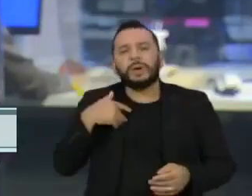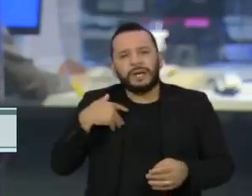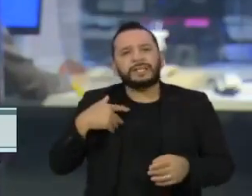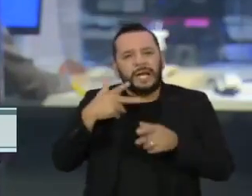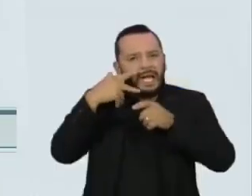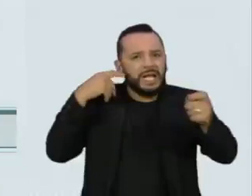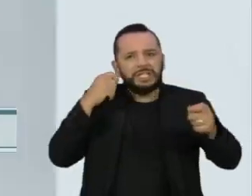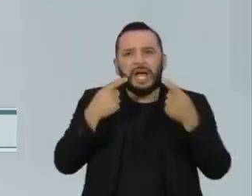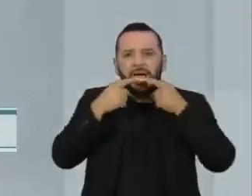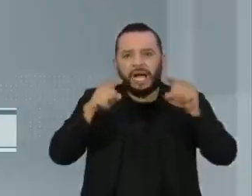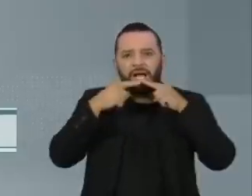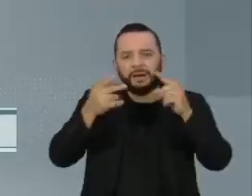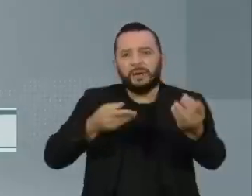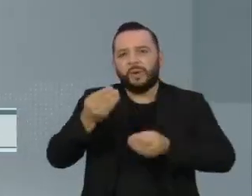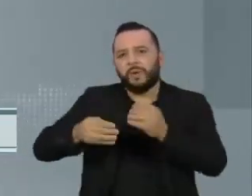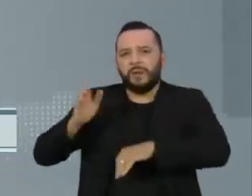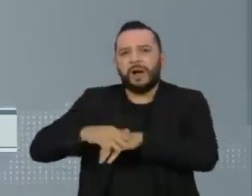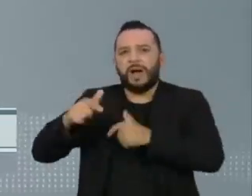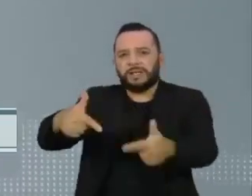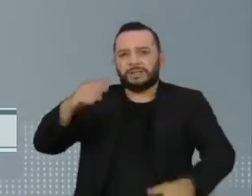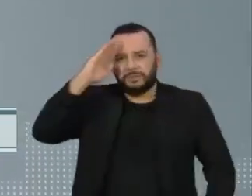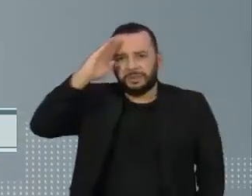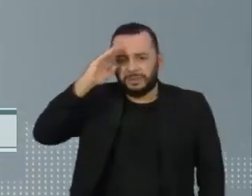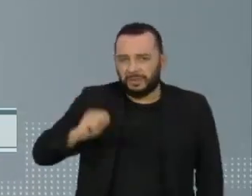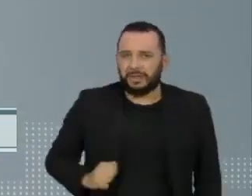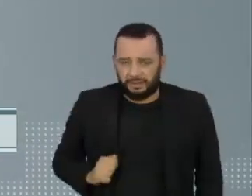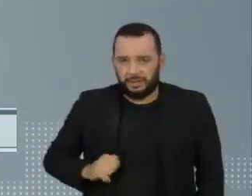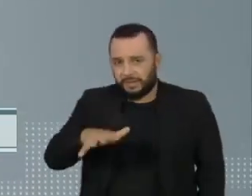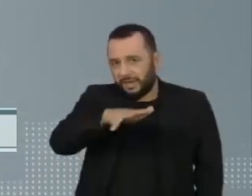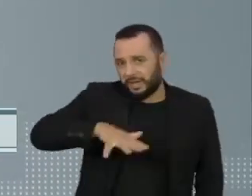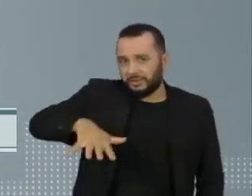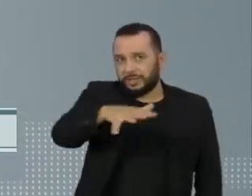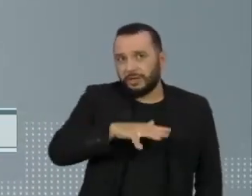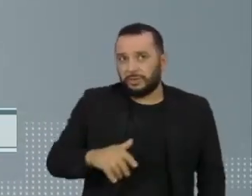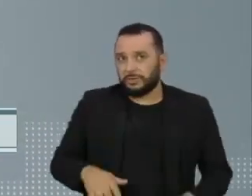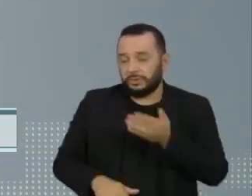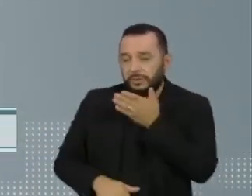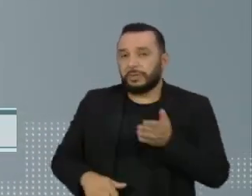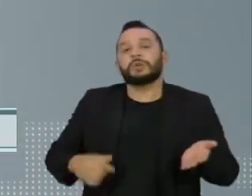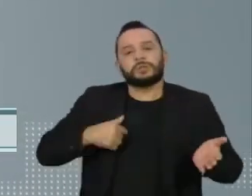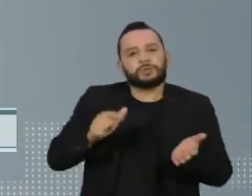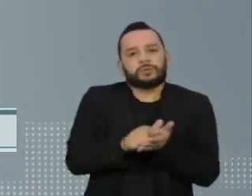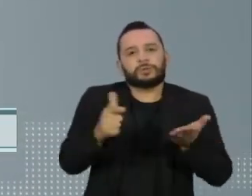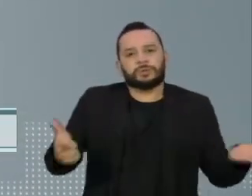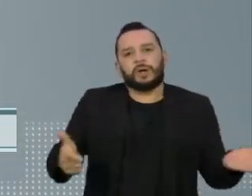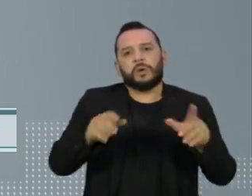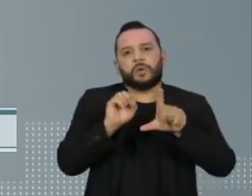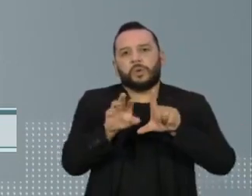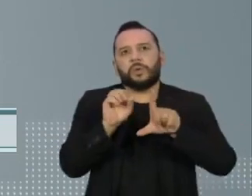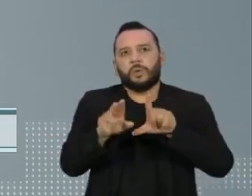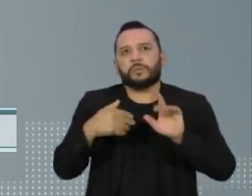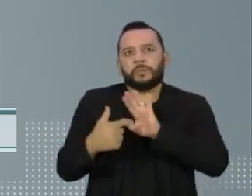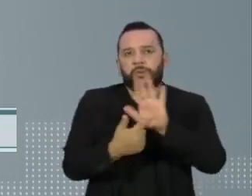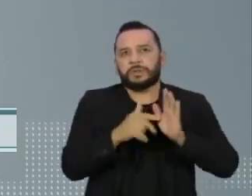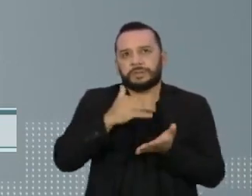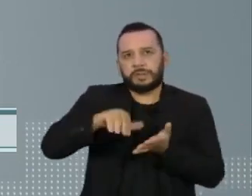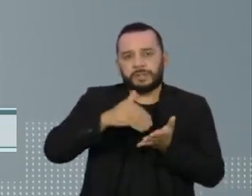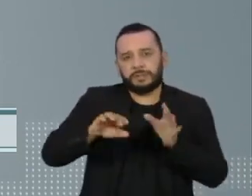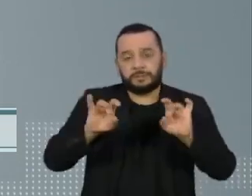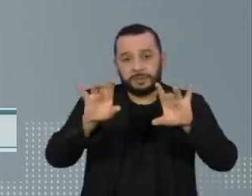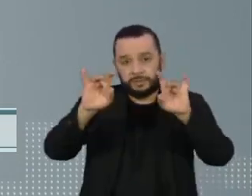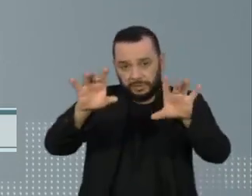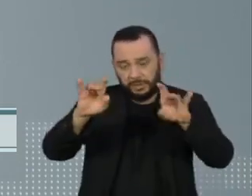militares na região. Um ofício obtido pelo jornal O Globo mostra que a Secretaria Especial de Saúde indígena,